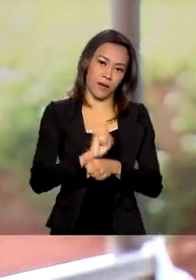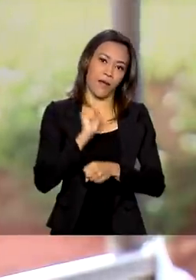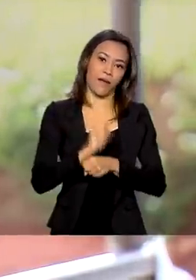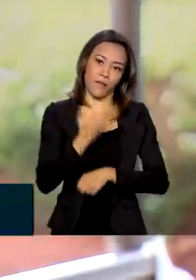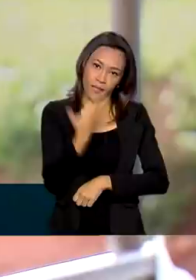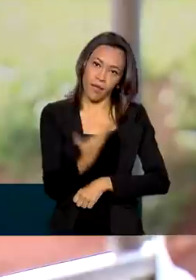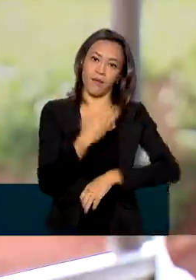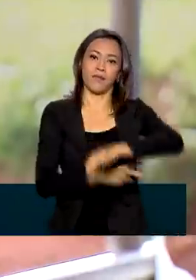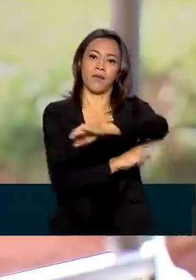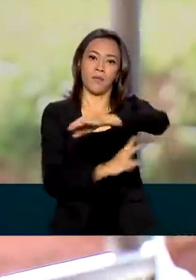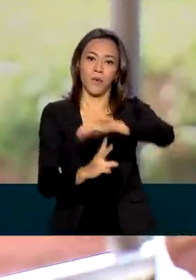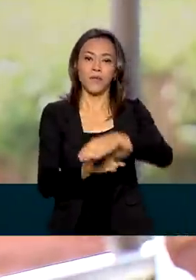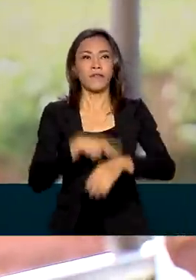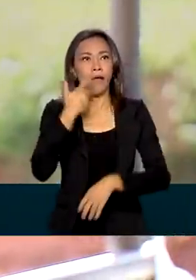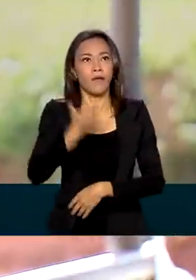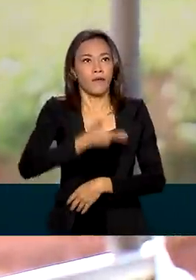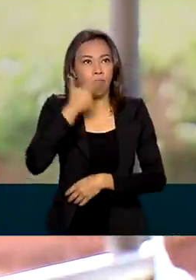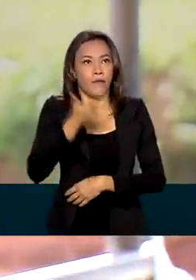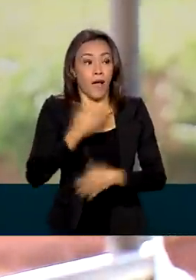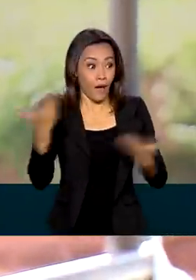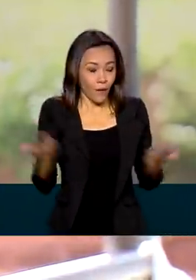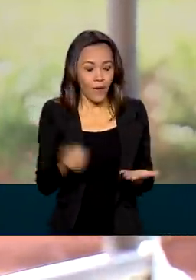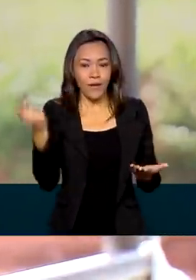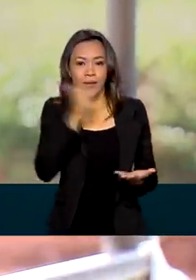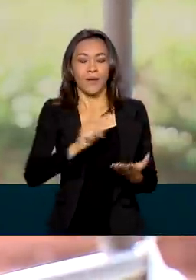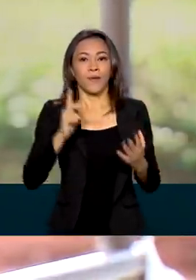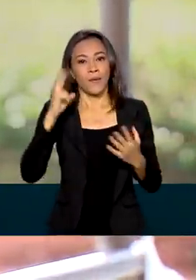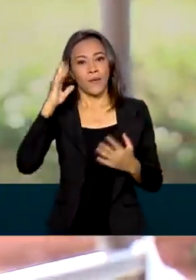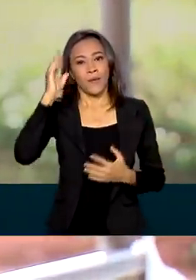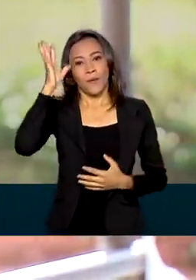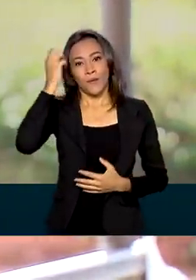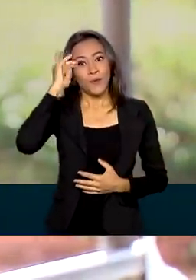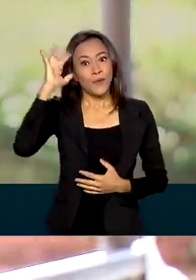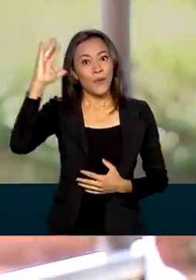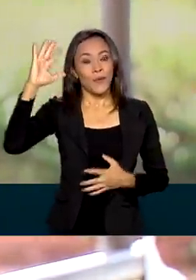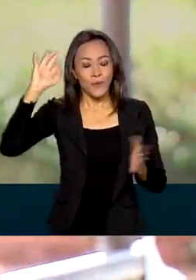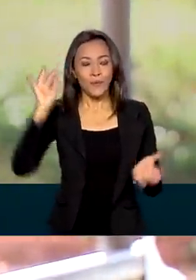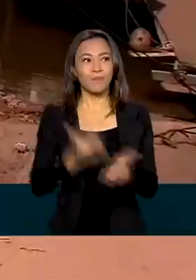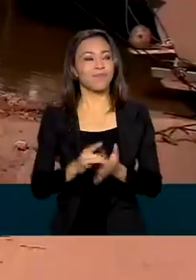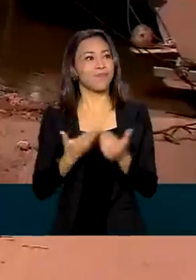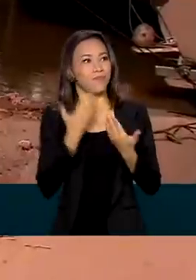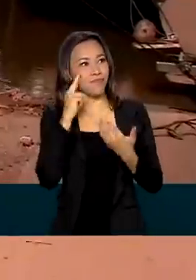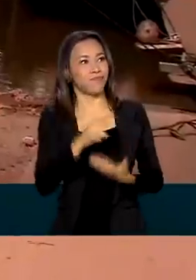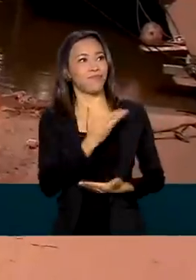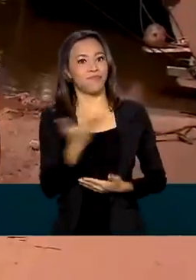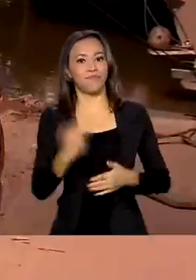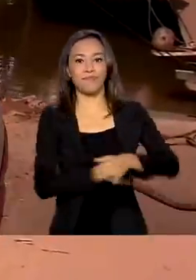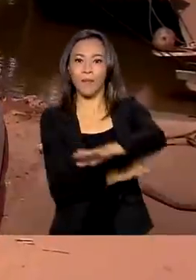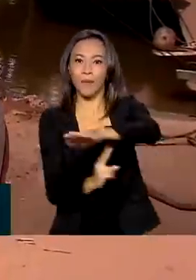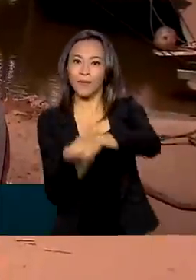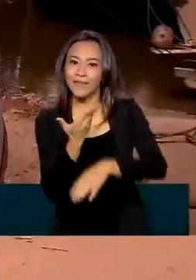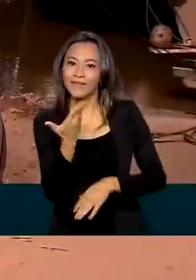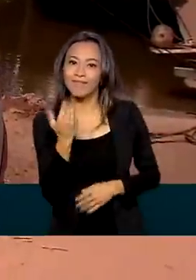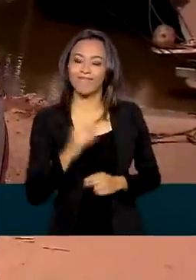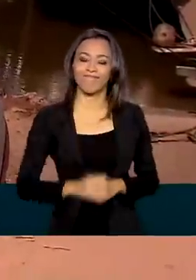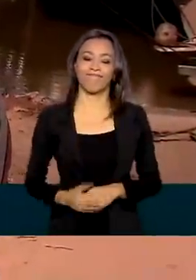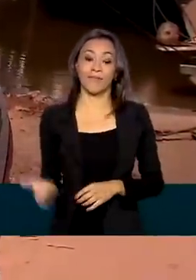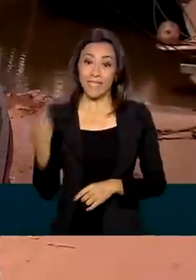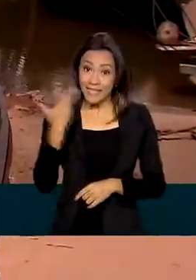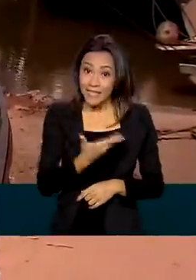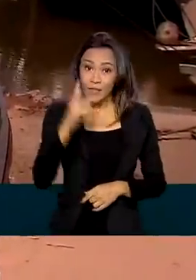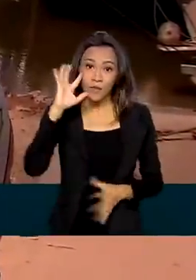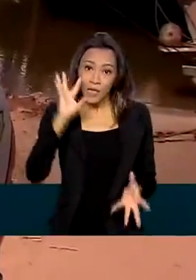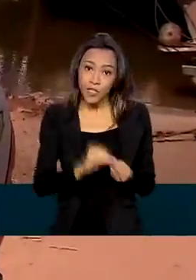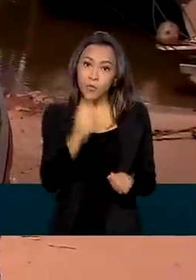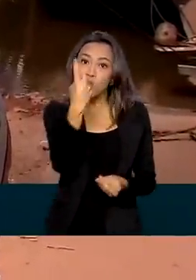sempre falava, não saía, então agora foi realizado o sonho da gente, né? Resumindo tudo, isso é uma palavra